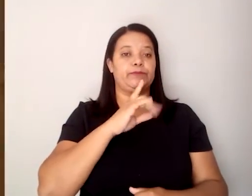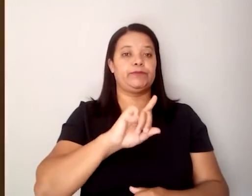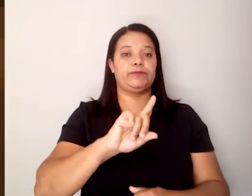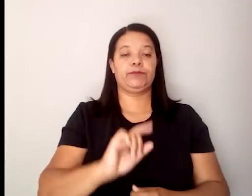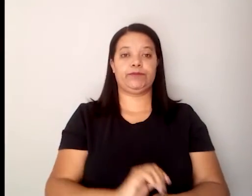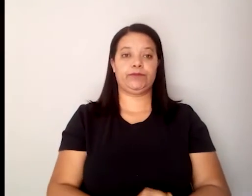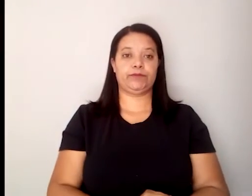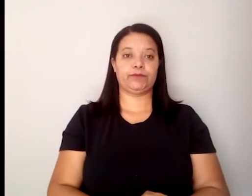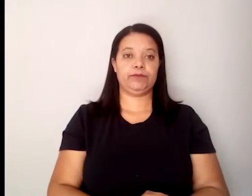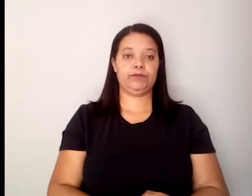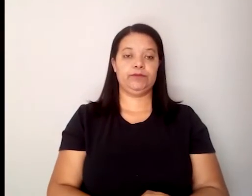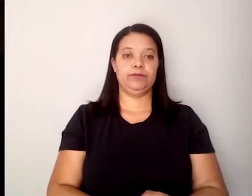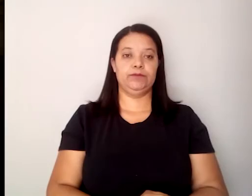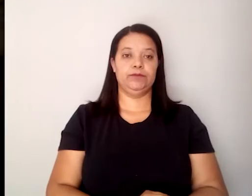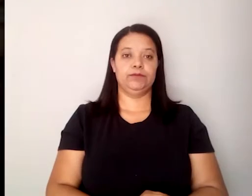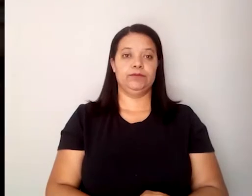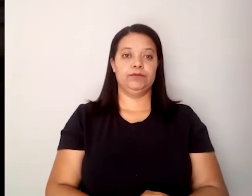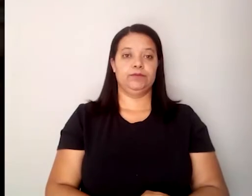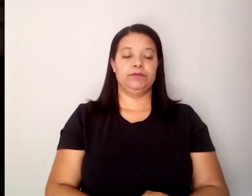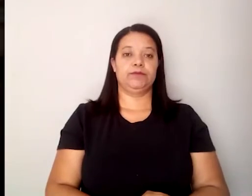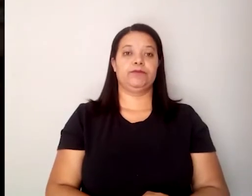por uma imagem